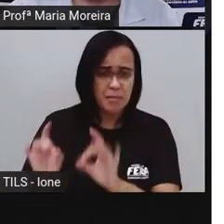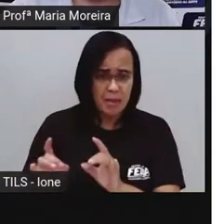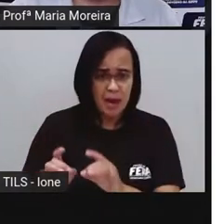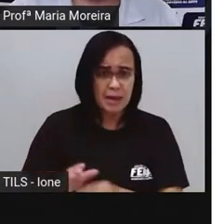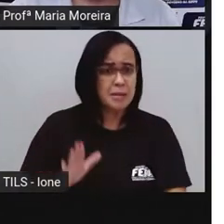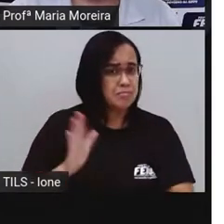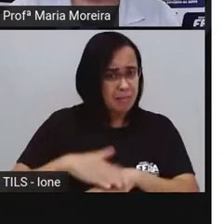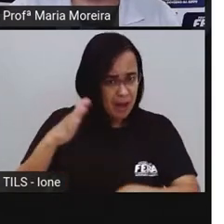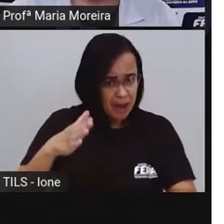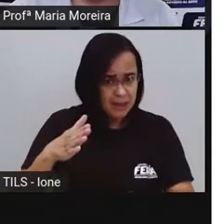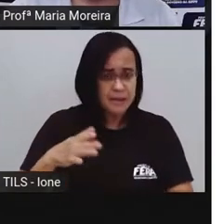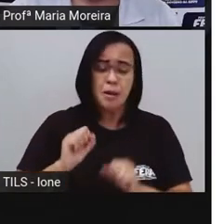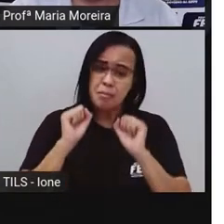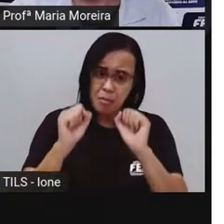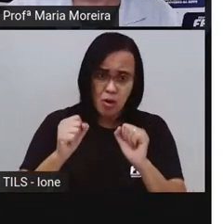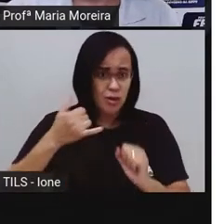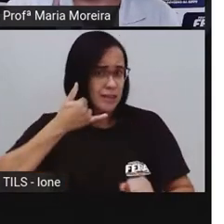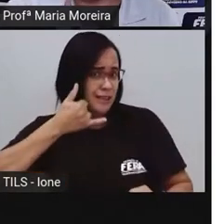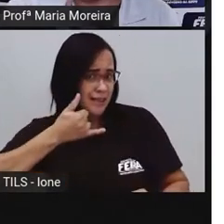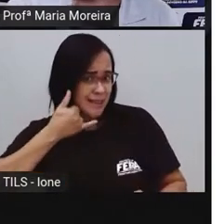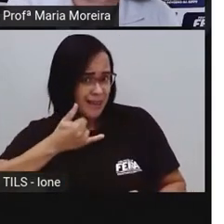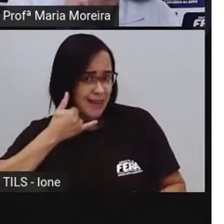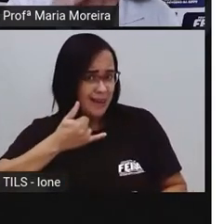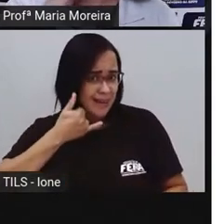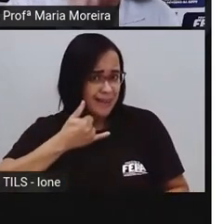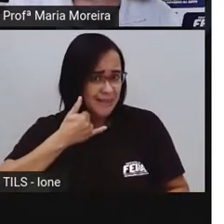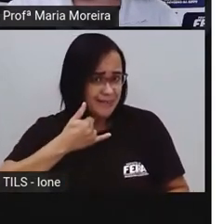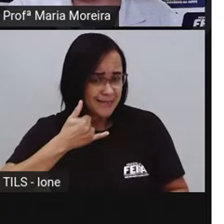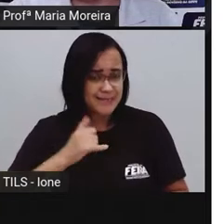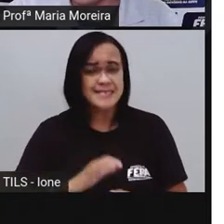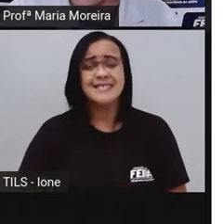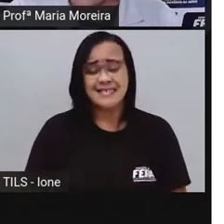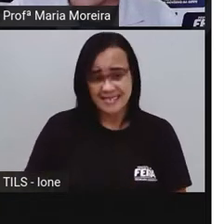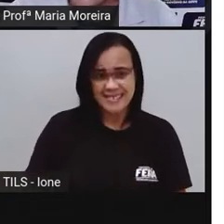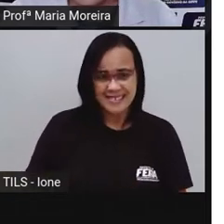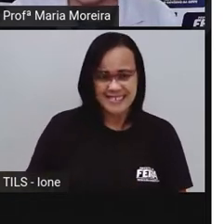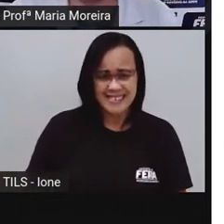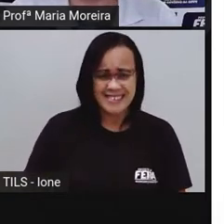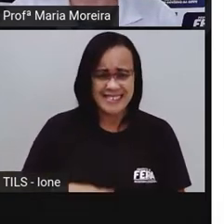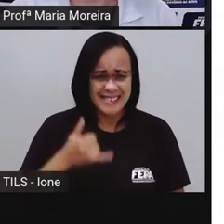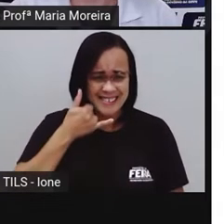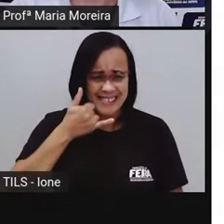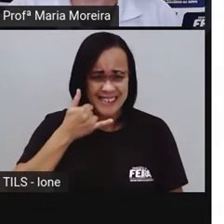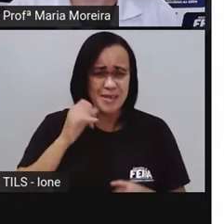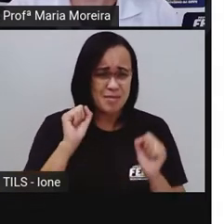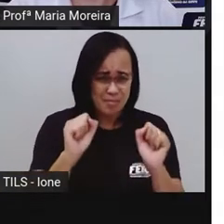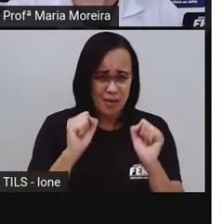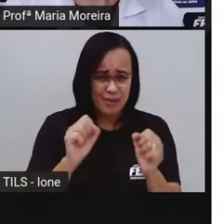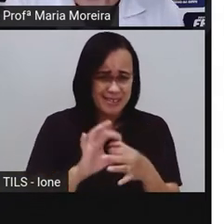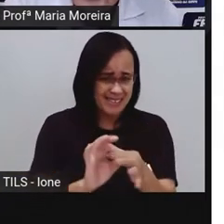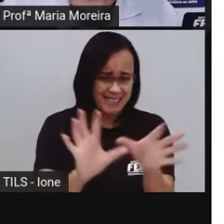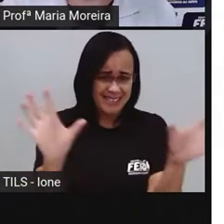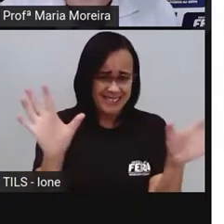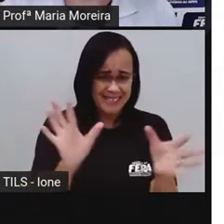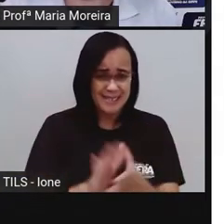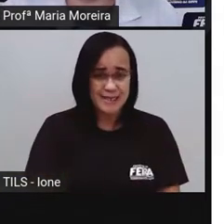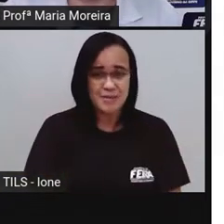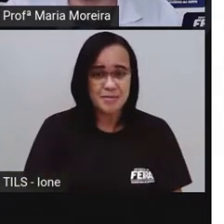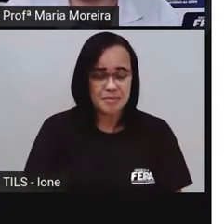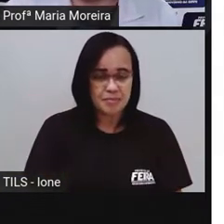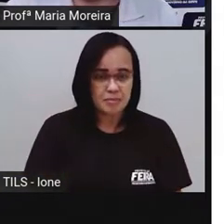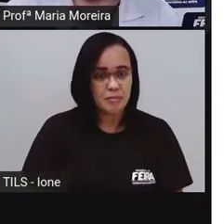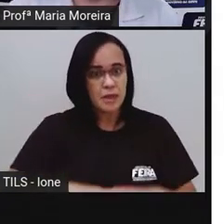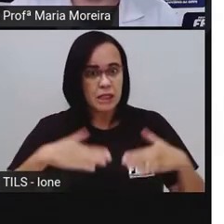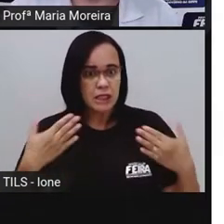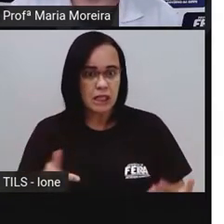0813. Por favor, não rogar pragas. A bruxa